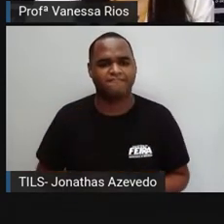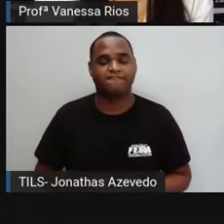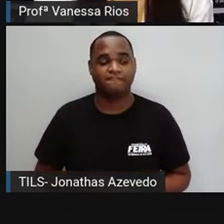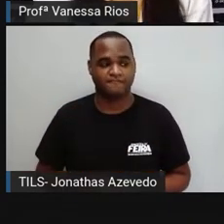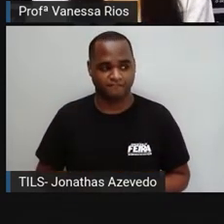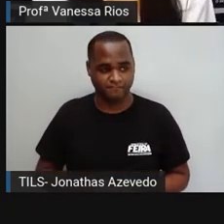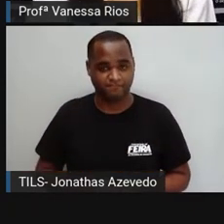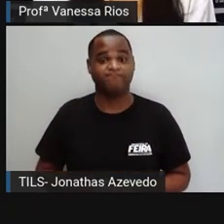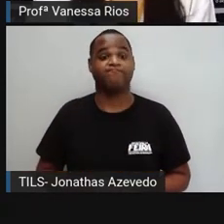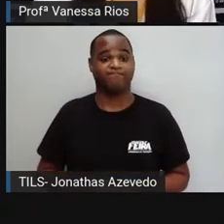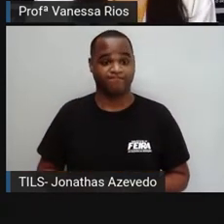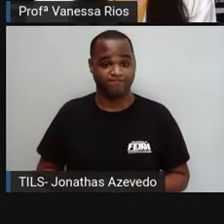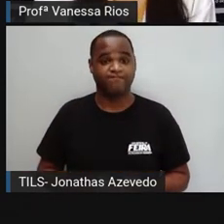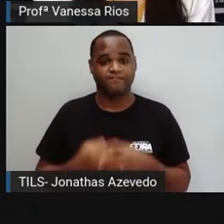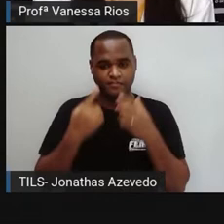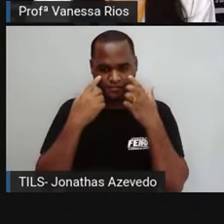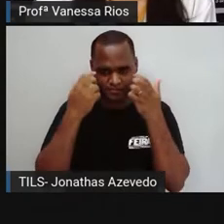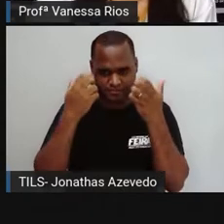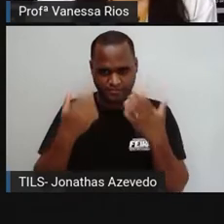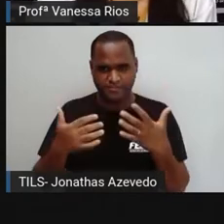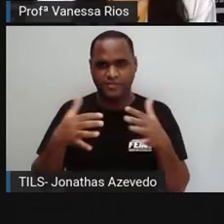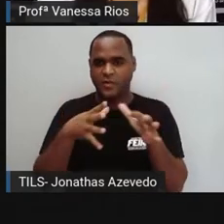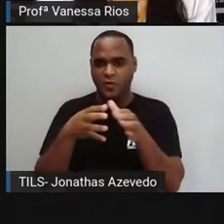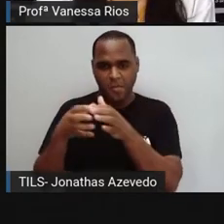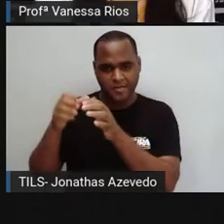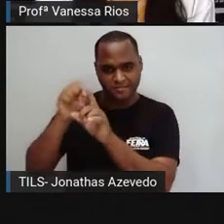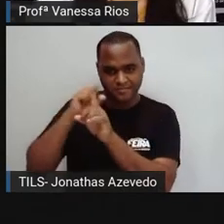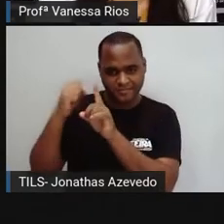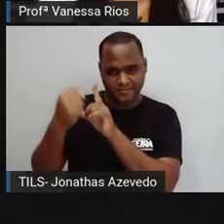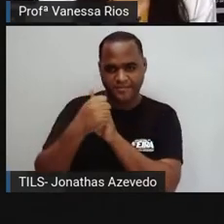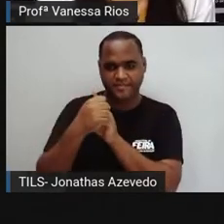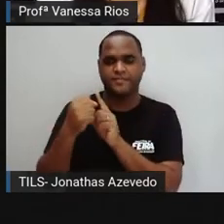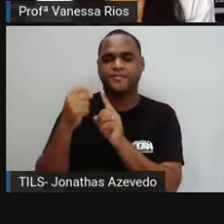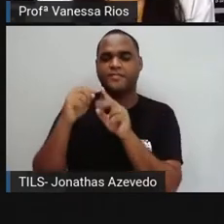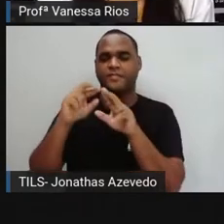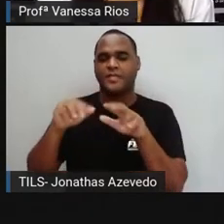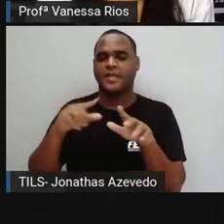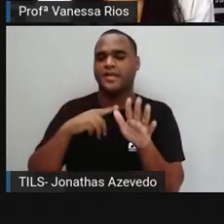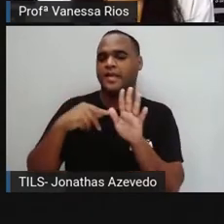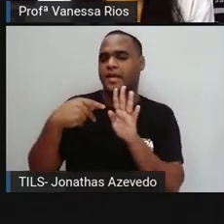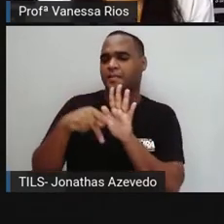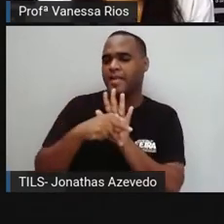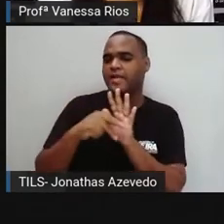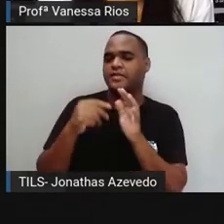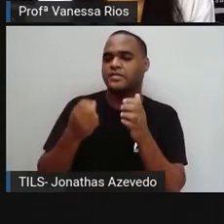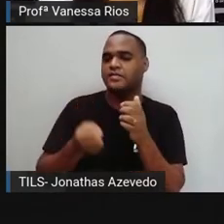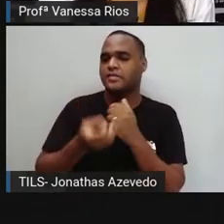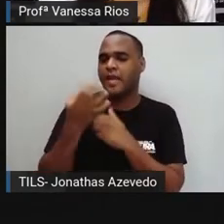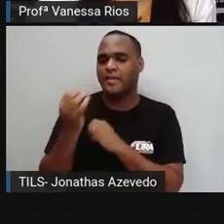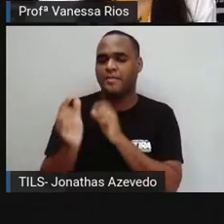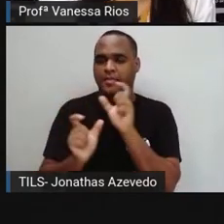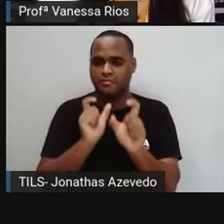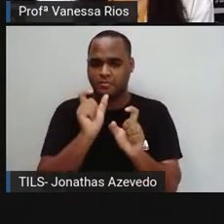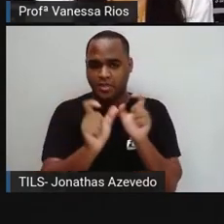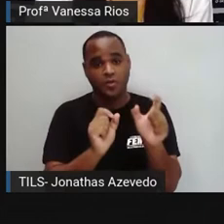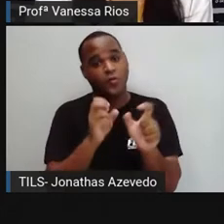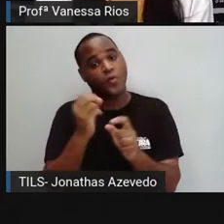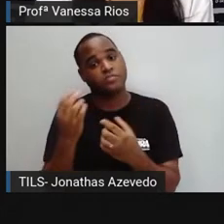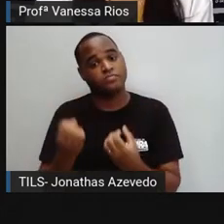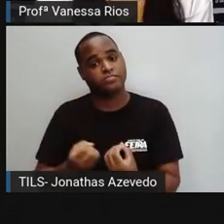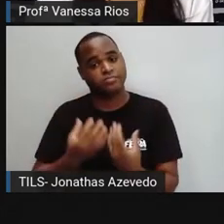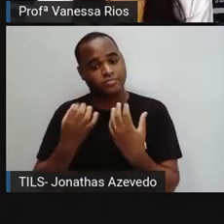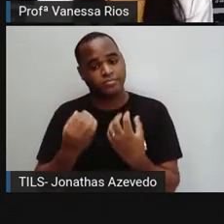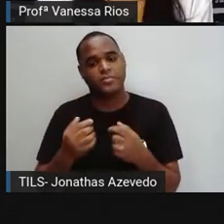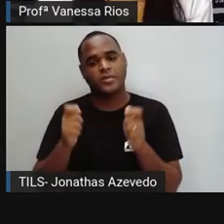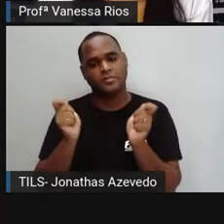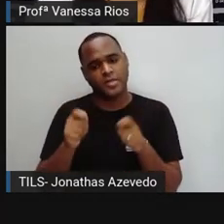Então, de certa forma, todos os grupos sociais possuem certa quantidade de palavras ou expressões